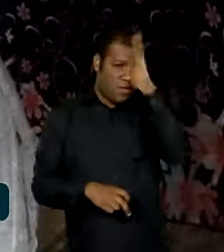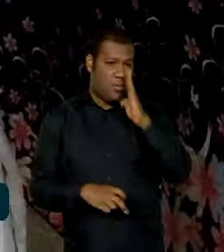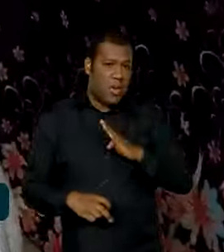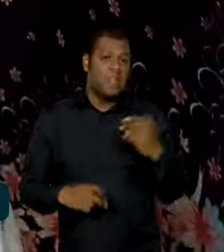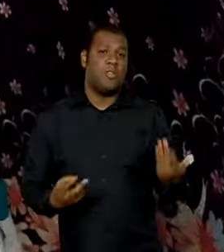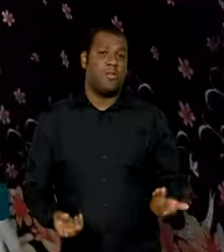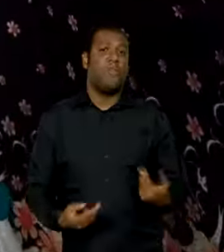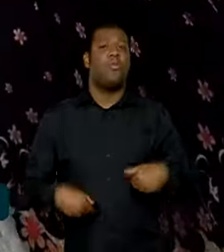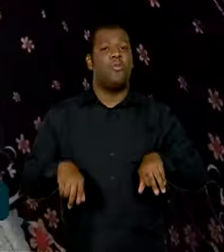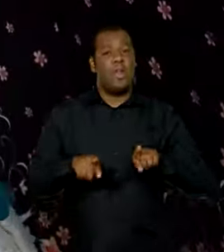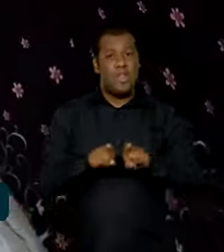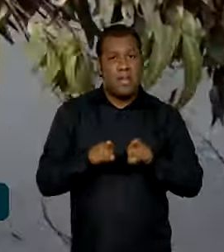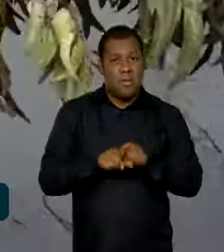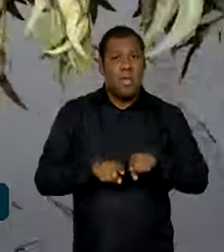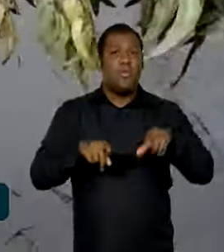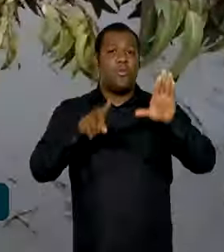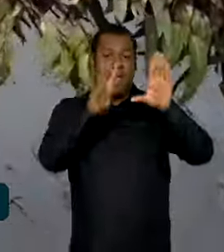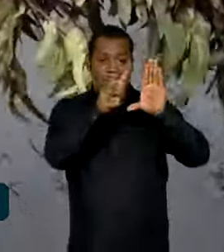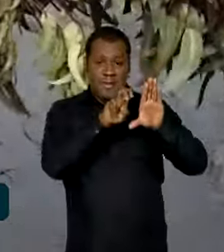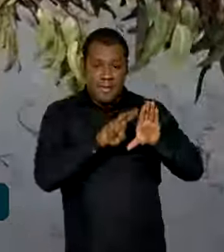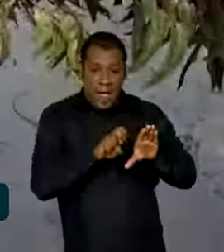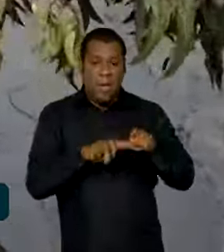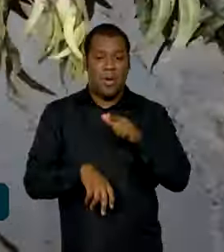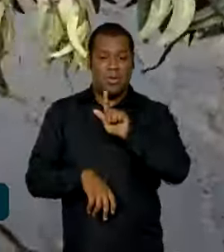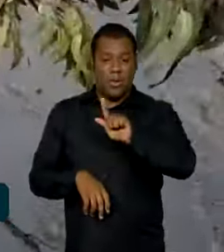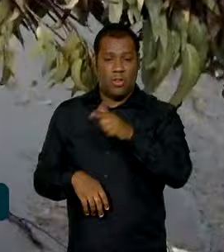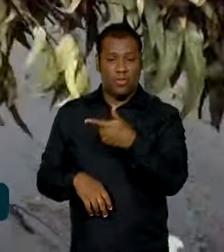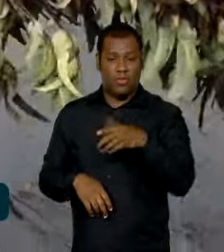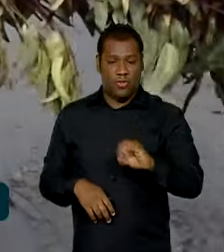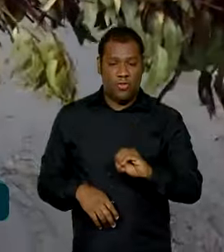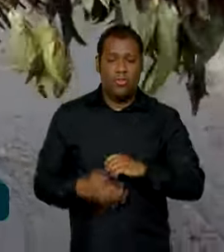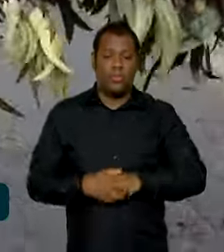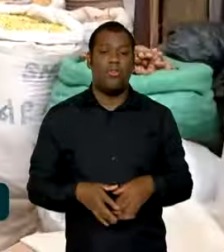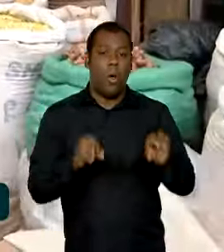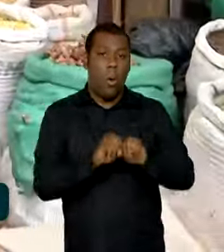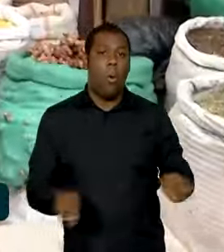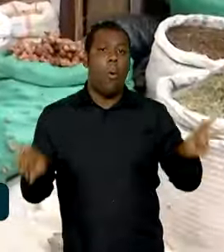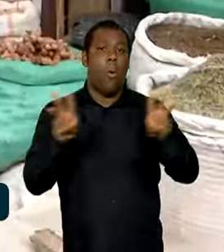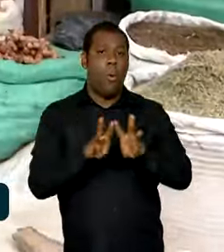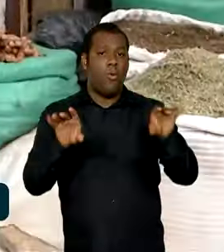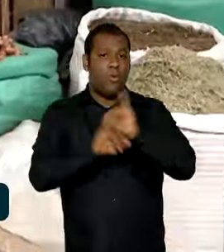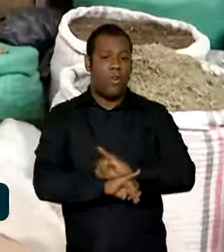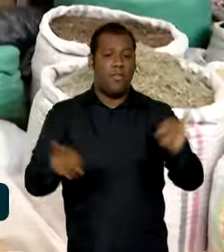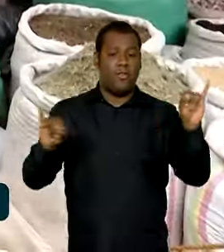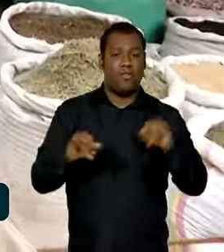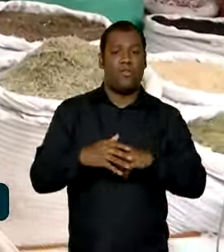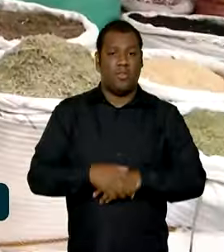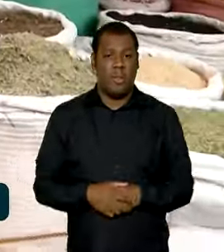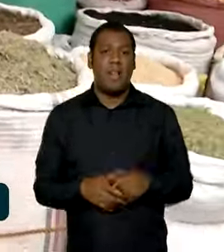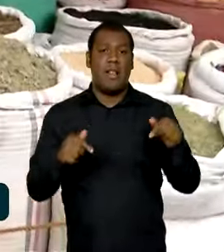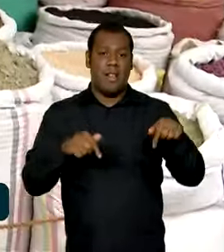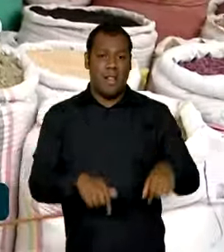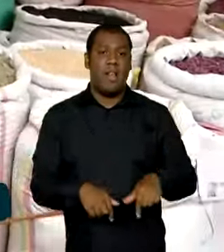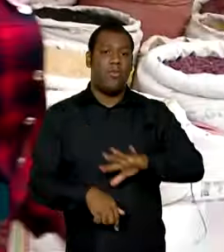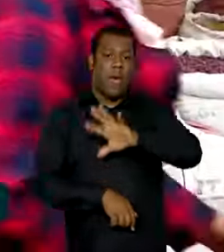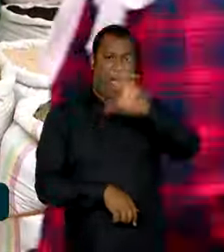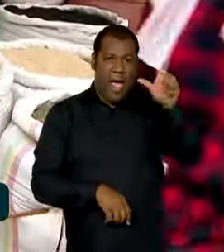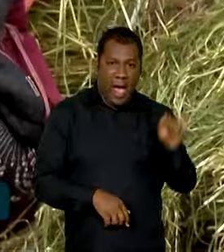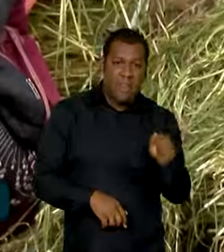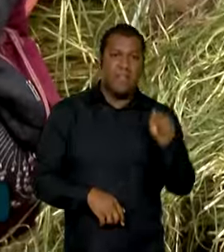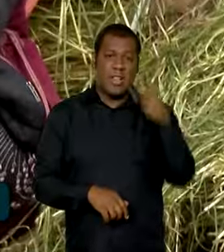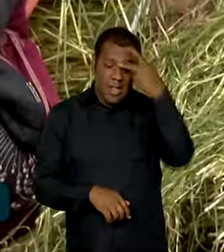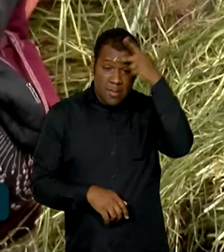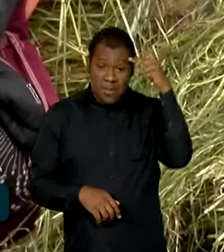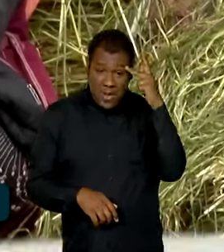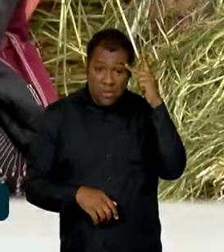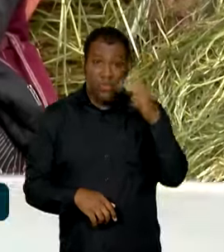Global contra a Fome e a Pobreza. Segundo as Nações Unidas, o continente tem 546 milhões de